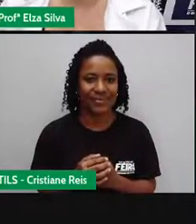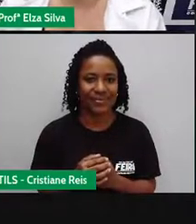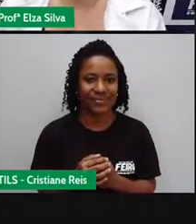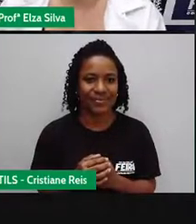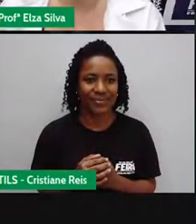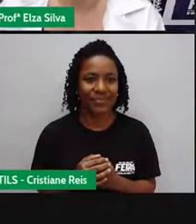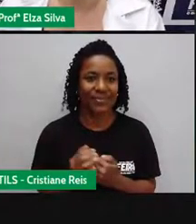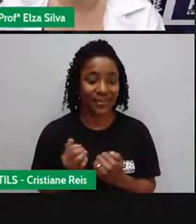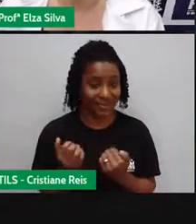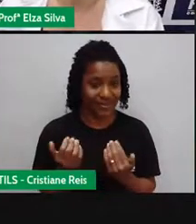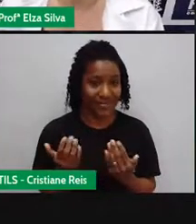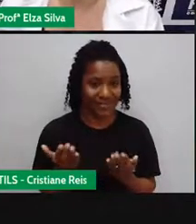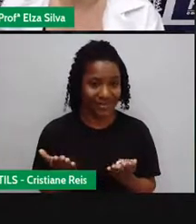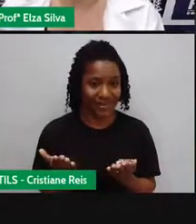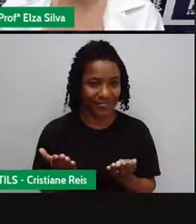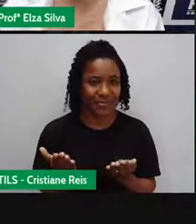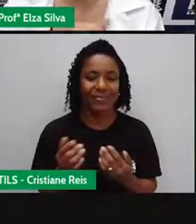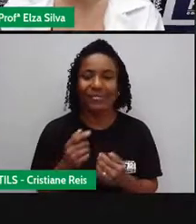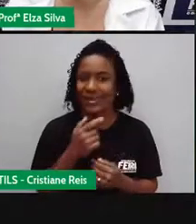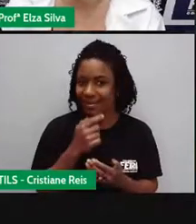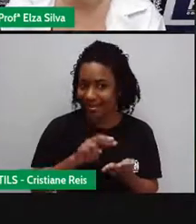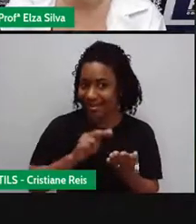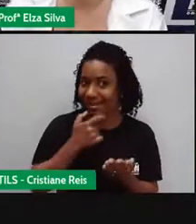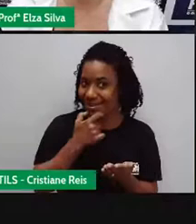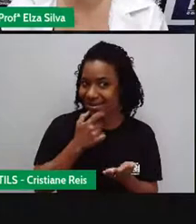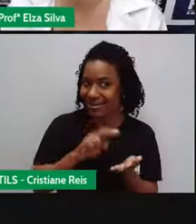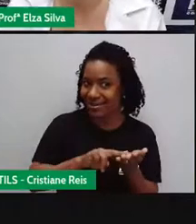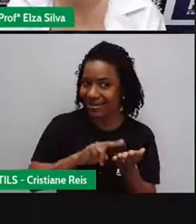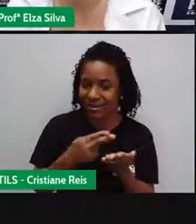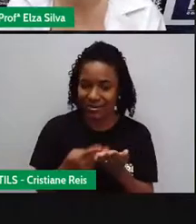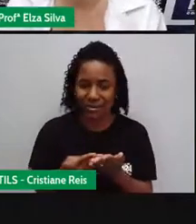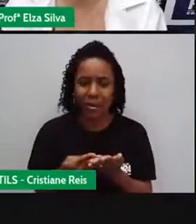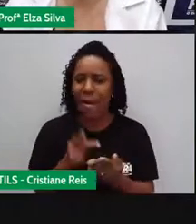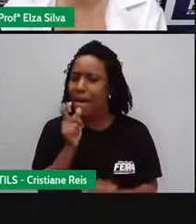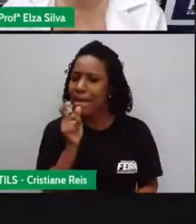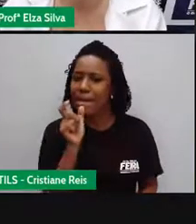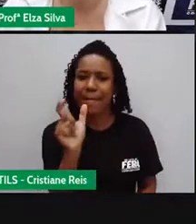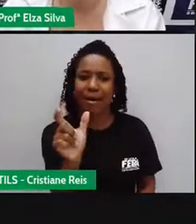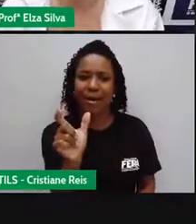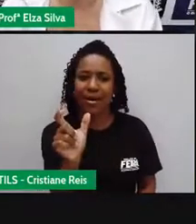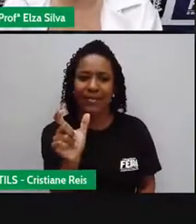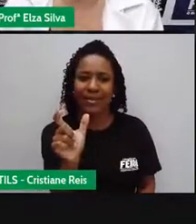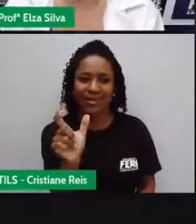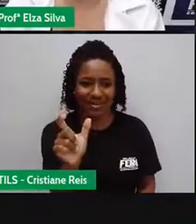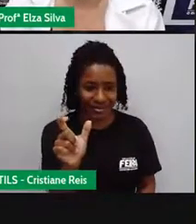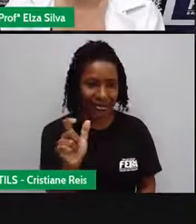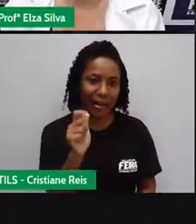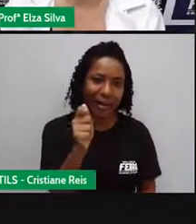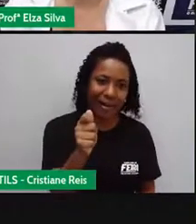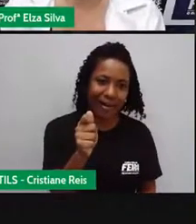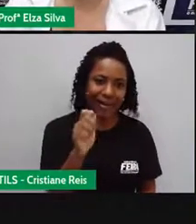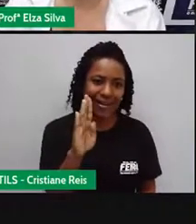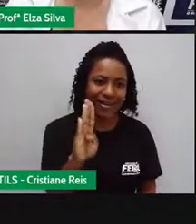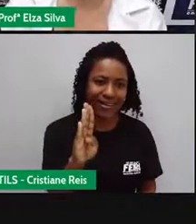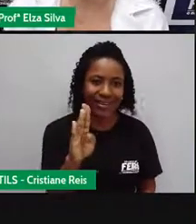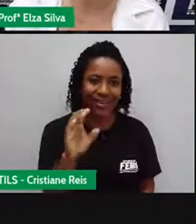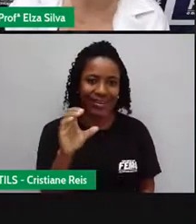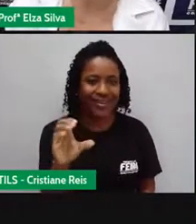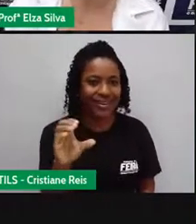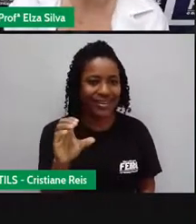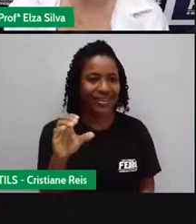Olimpíada Então, vão adivinhar As palavras Que tem no Hangman Na Foca Que estão